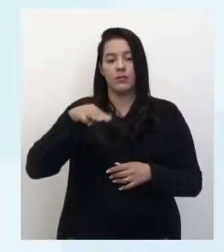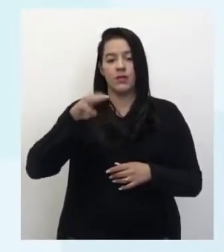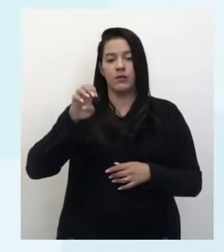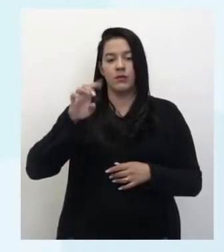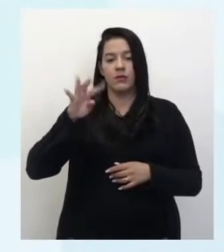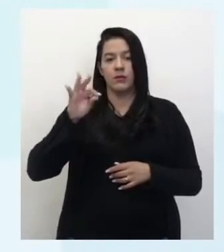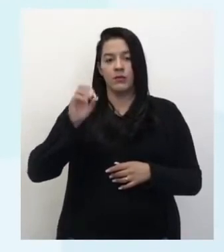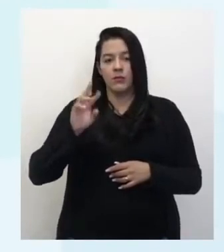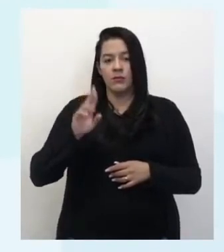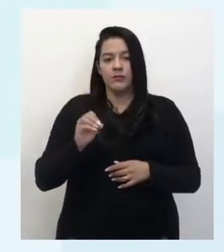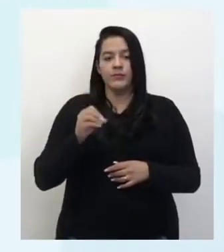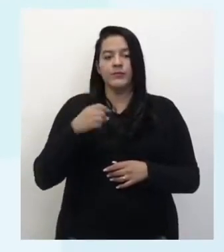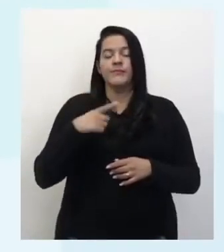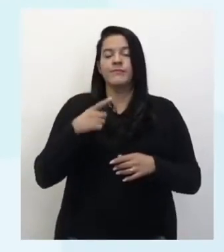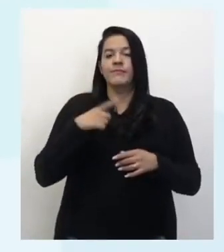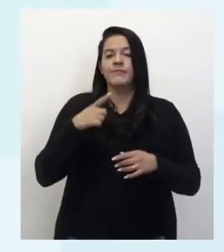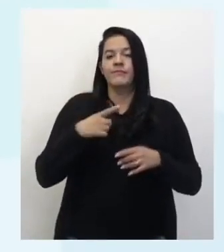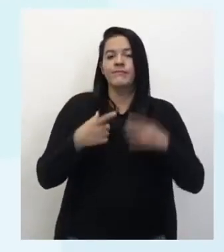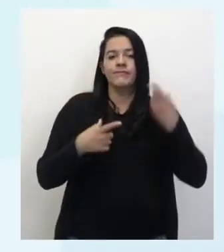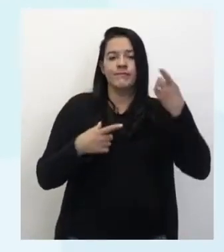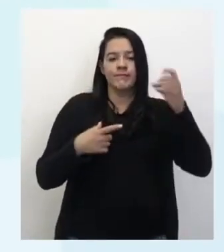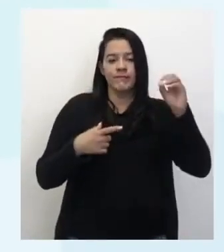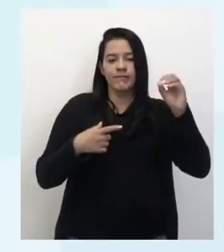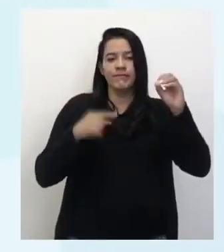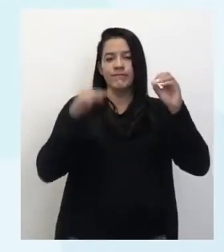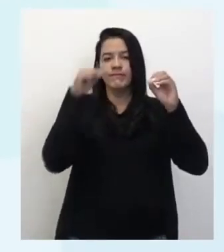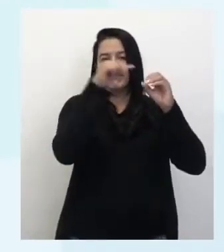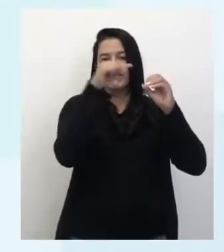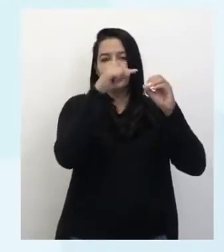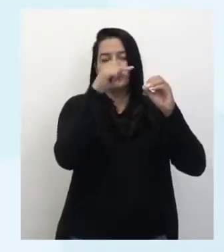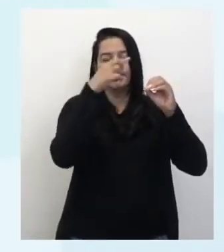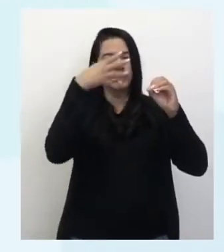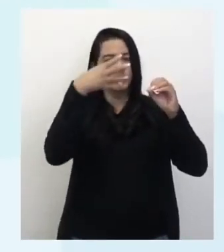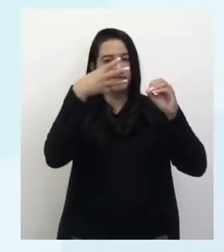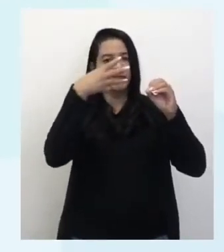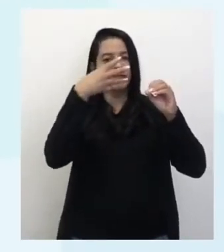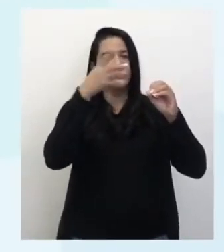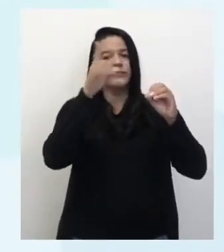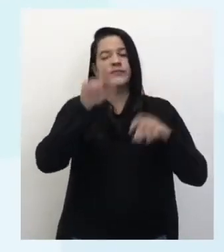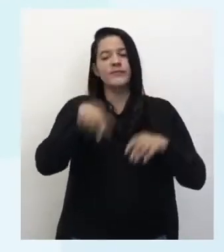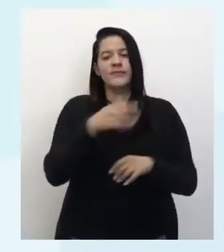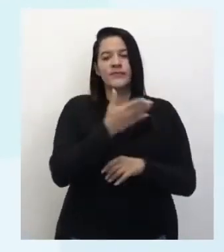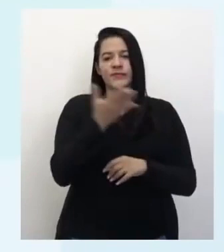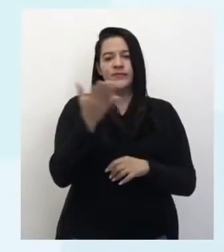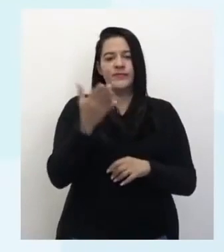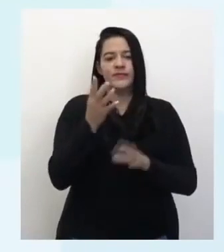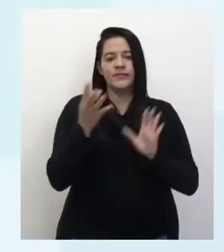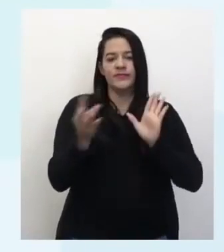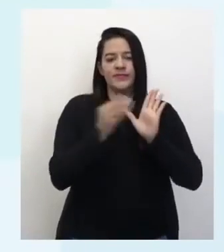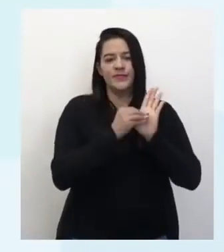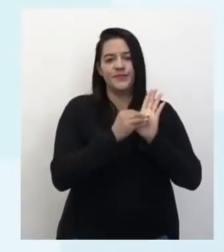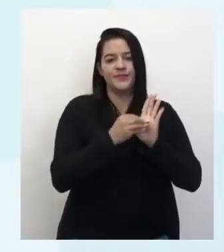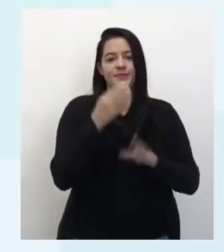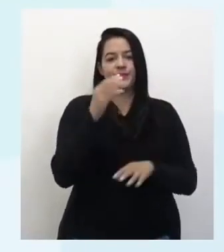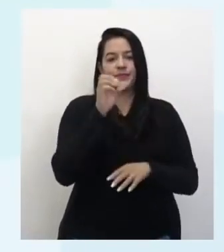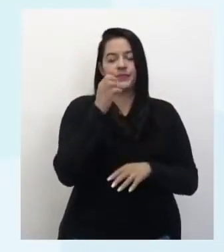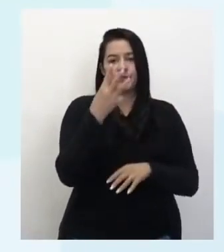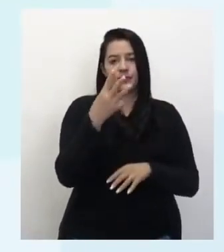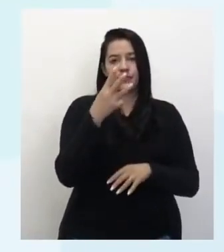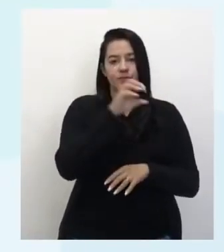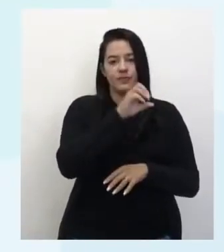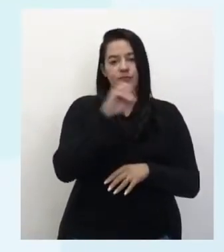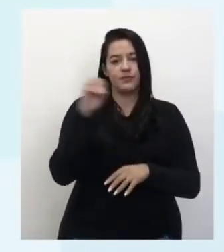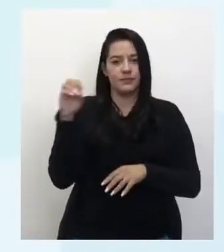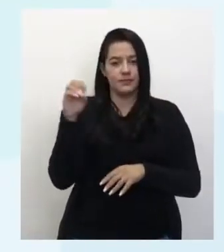tem um número negativo, menos 3. Quer dizer que um milímetro, eu coloco três zeros na frente do 1. Então,